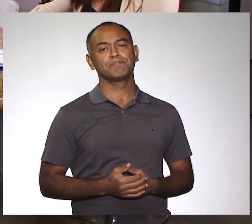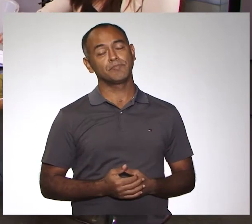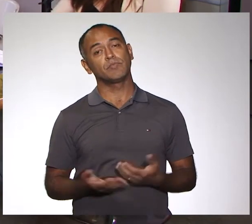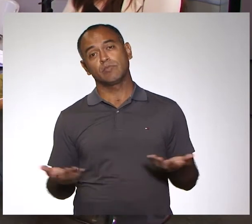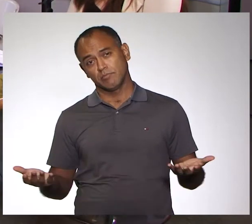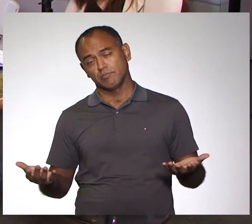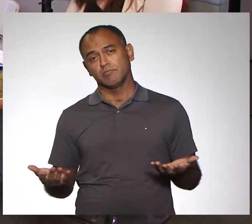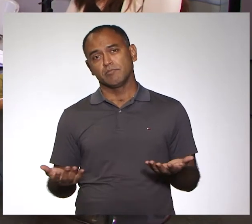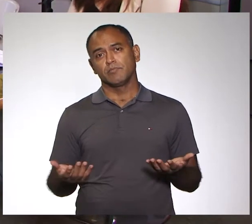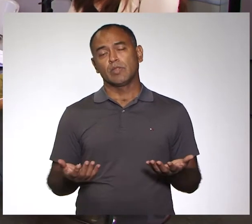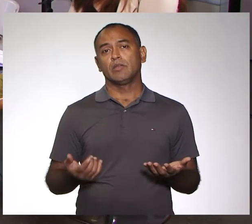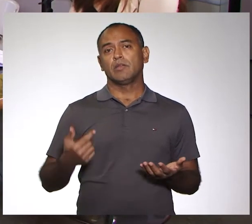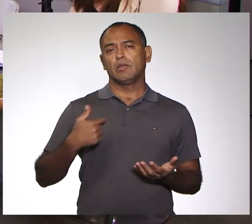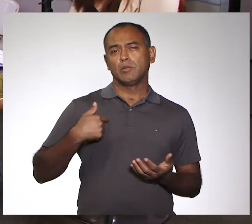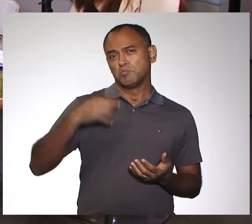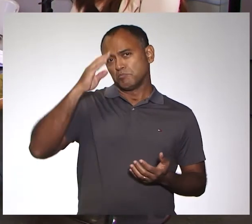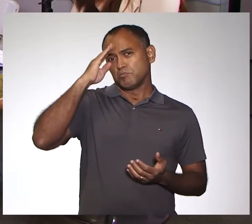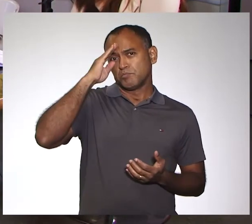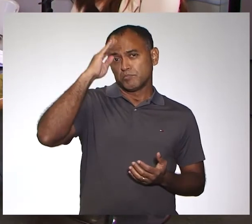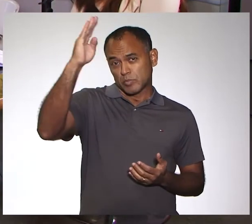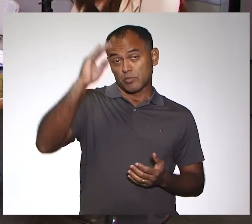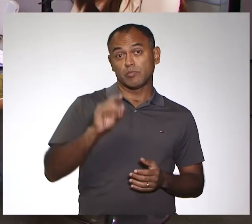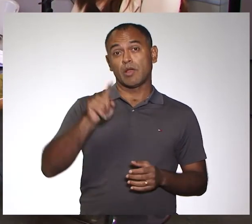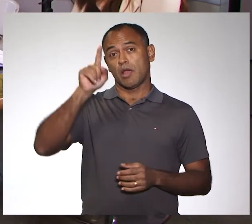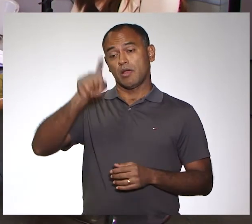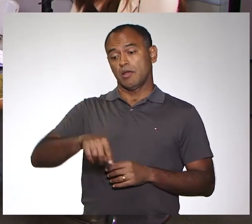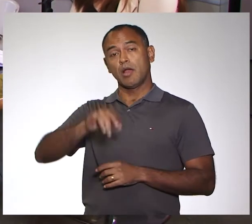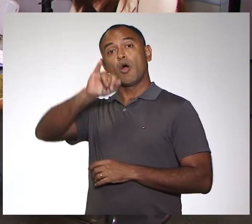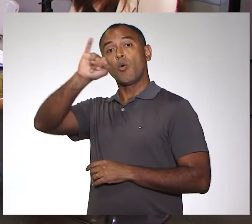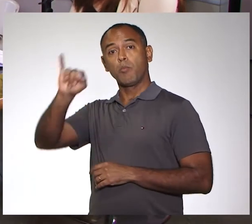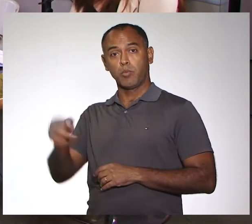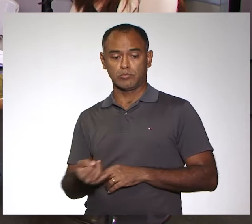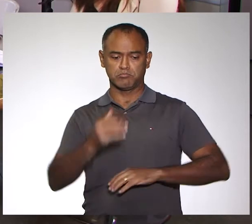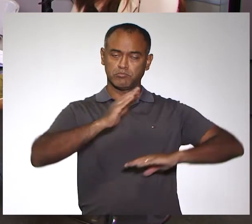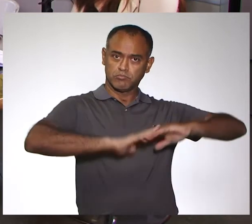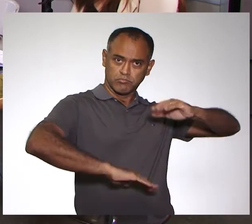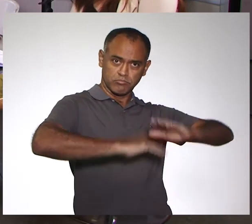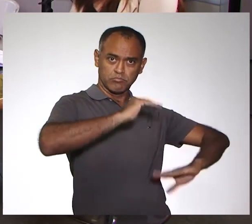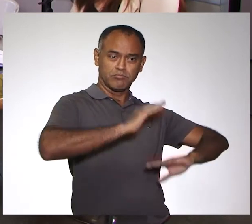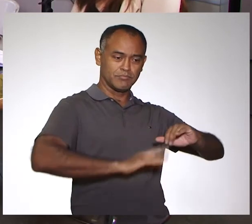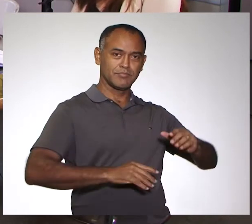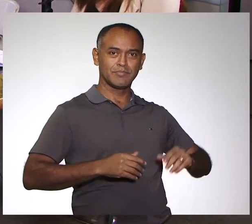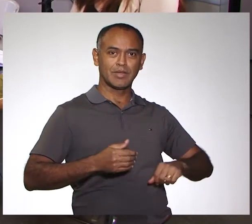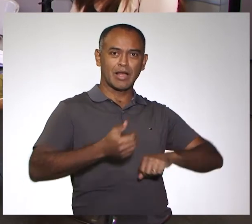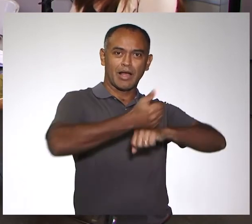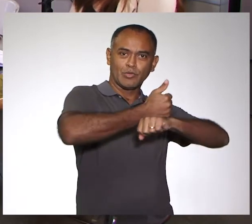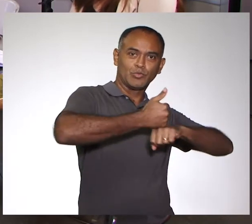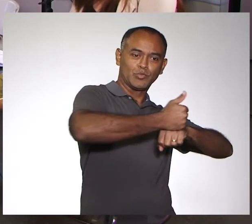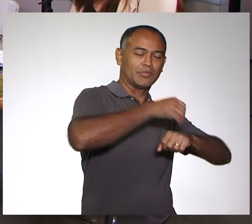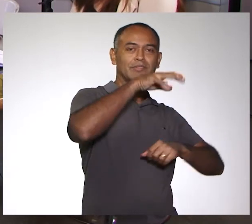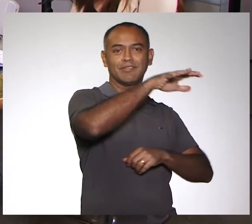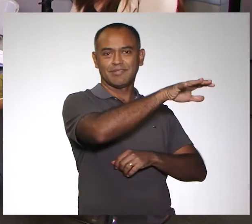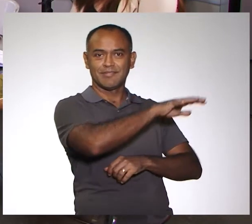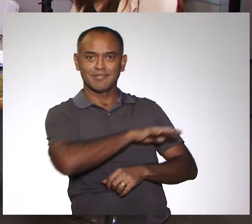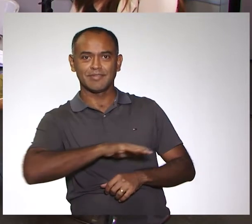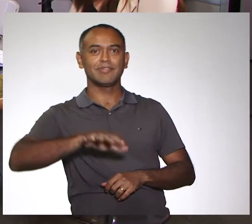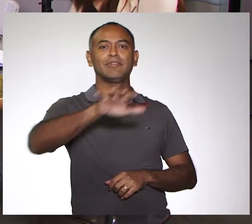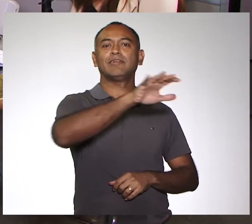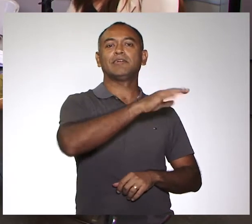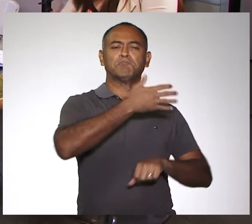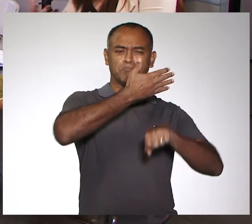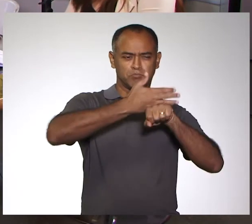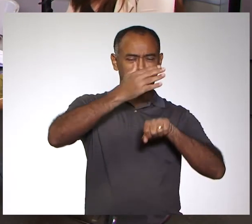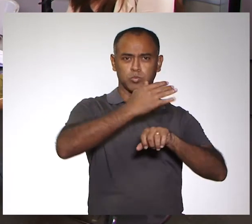considero principalmente a oportunidade dos profissionais atuantes aqui na nossa região